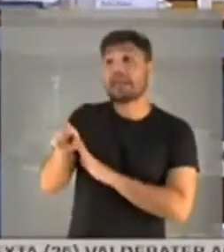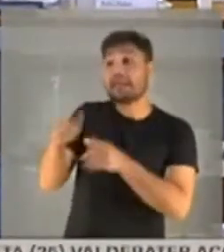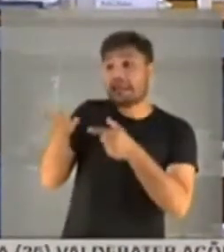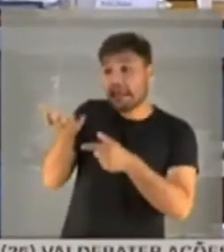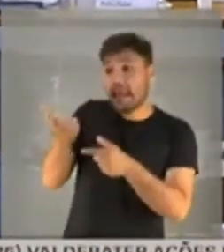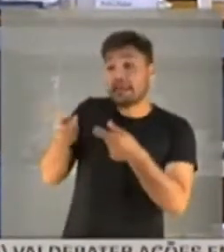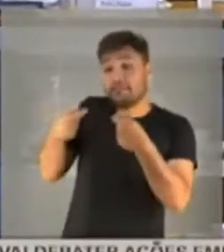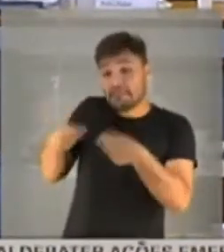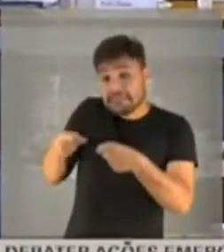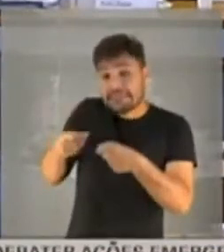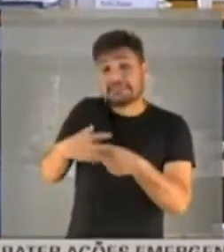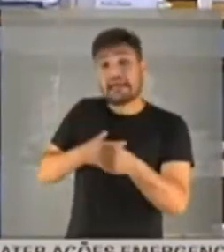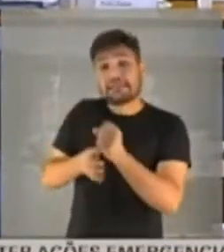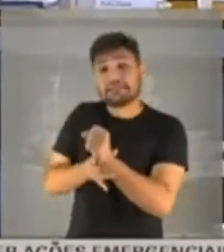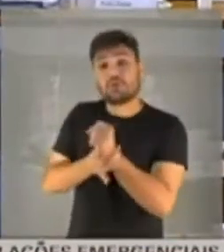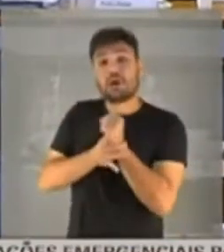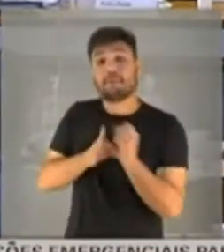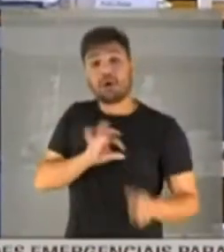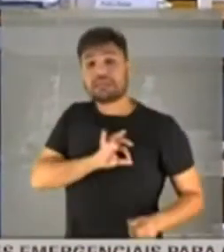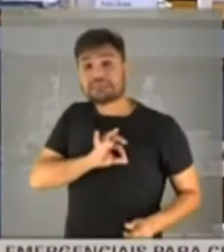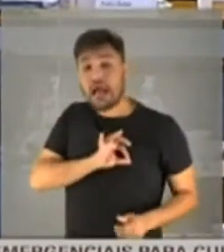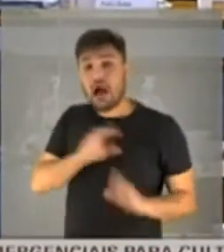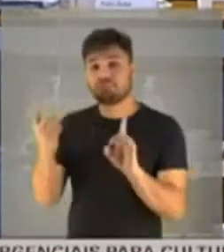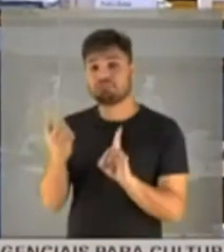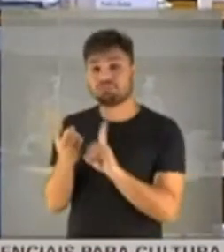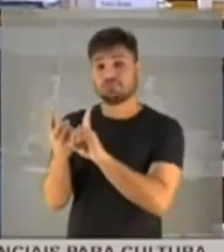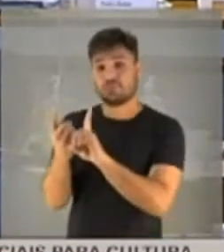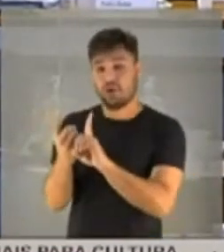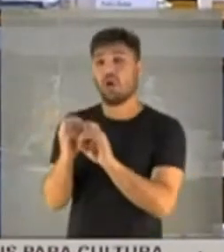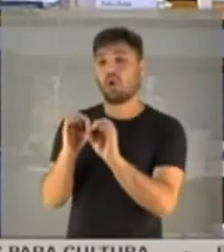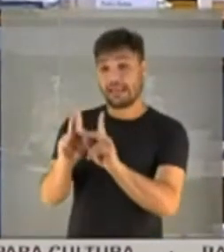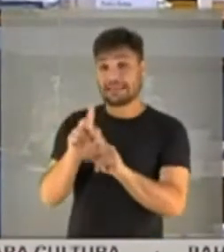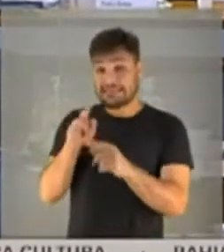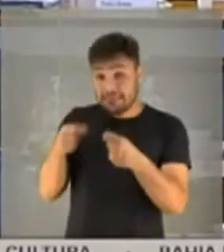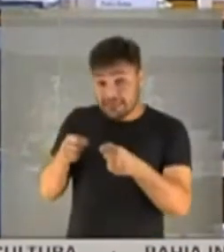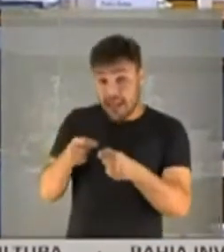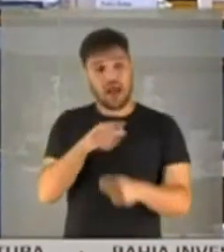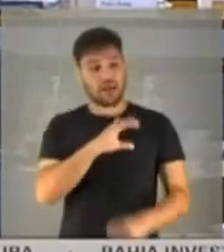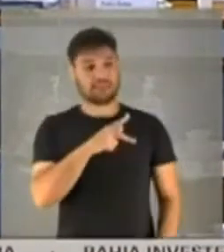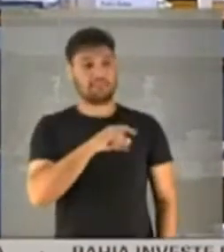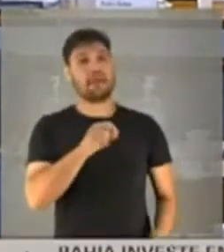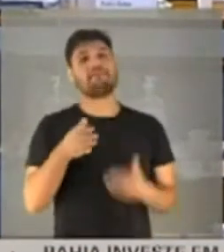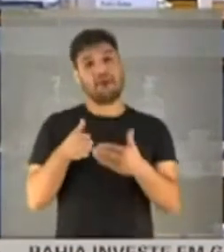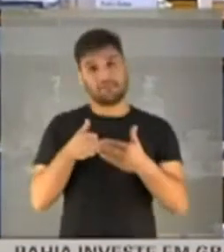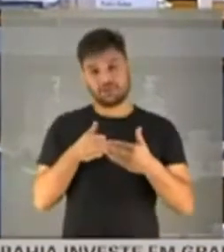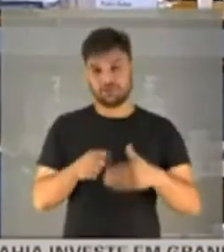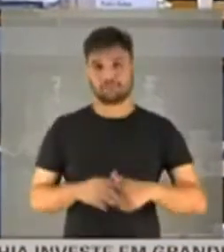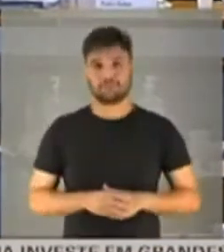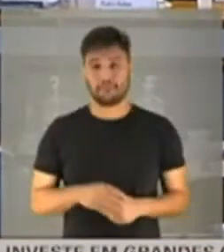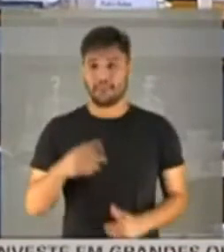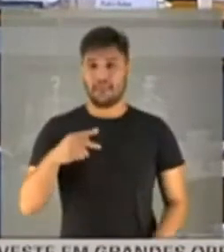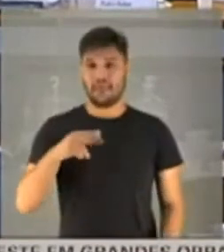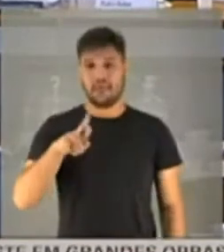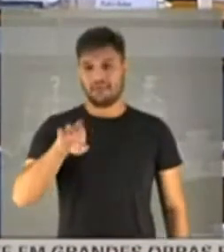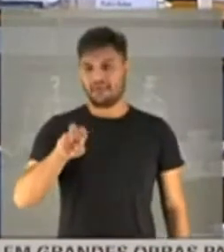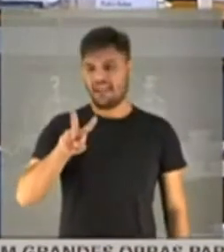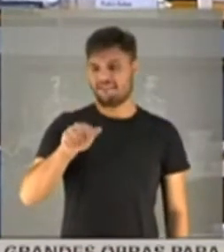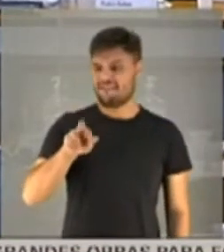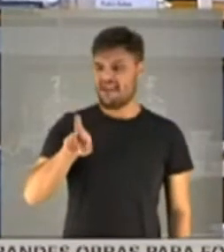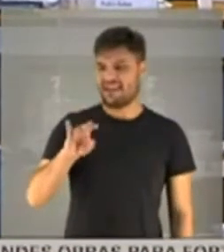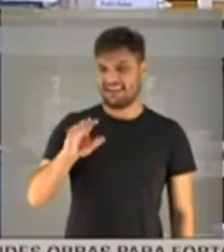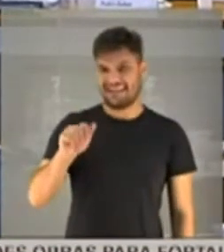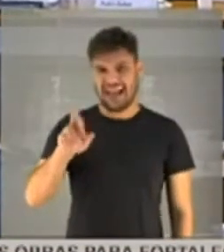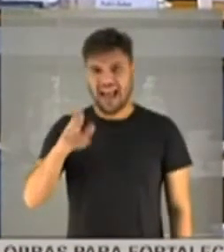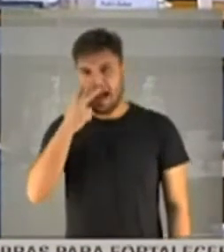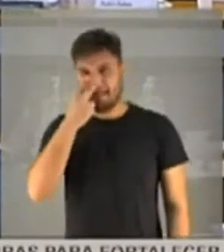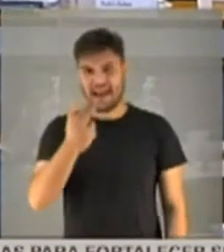de proteção policial. Caso precise, a CPI irá requerer, porque essa questão prevaricar, como se